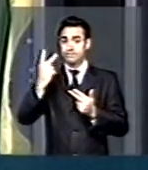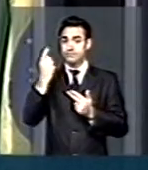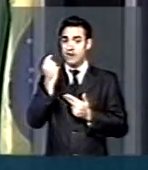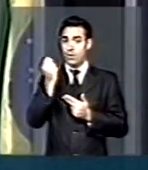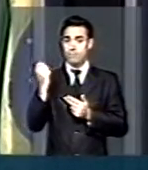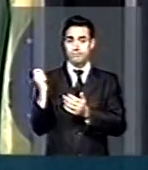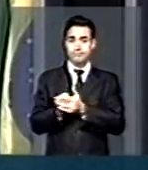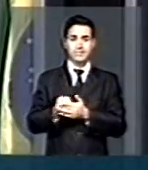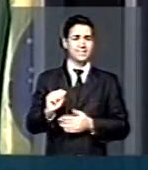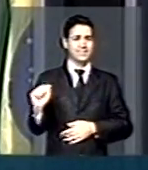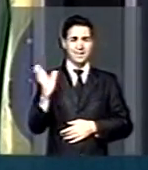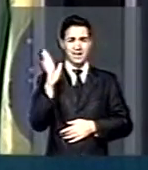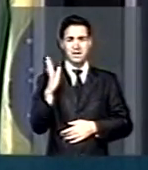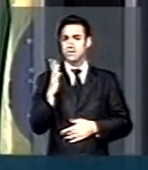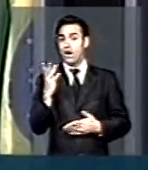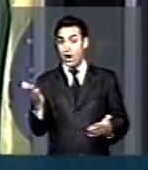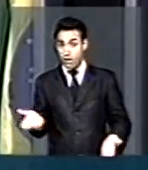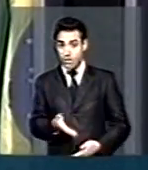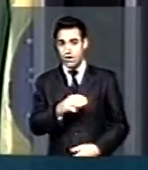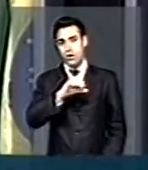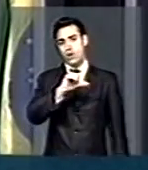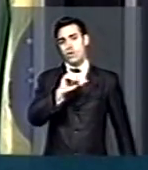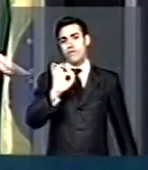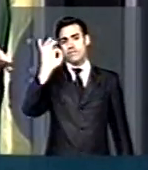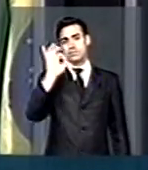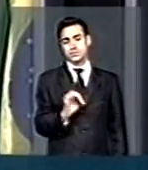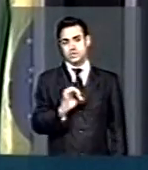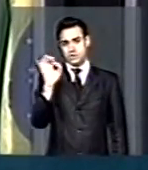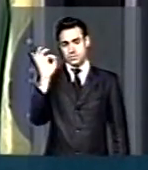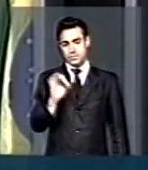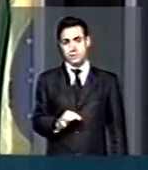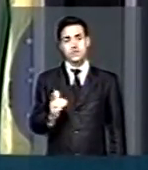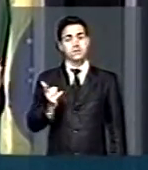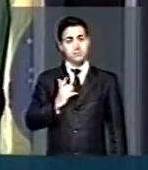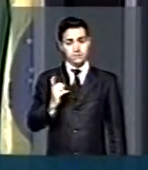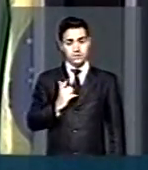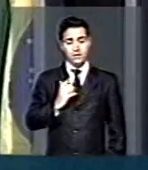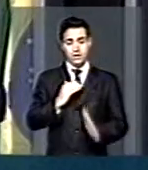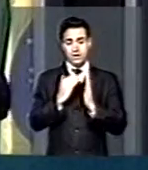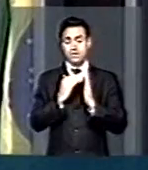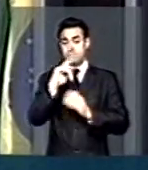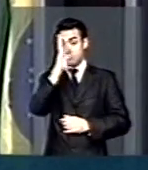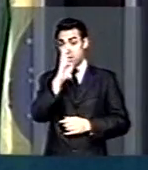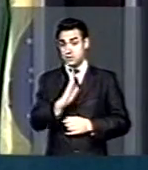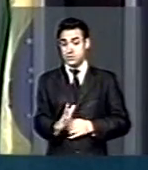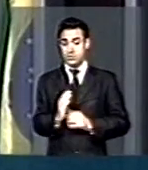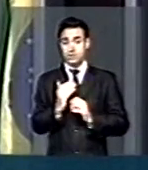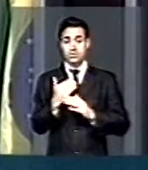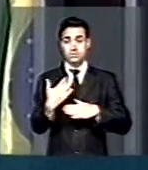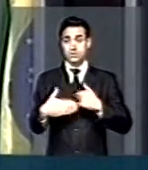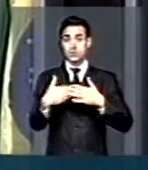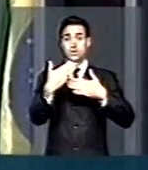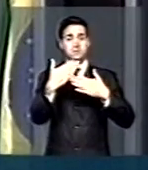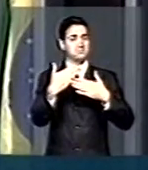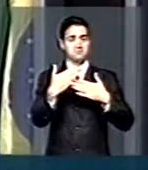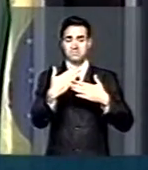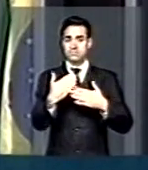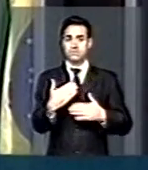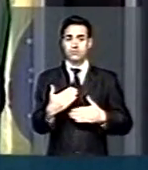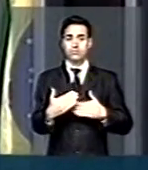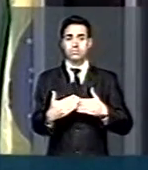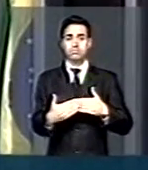situando-se na casa dos 9%. Crescimento do Brasil cada vez menor,